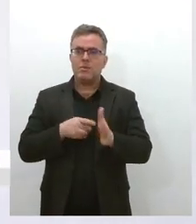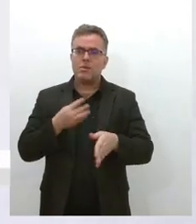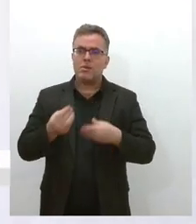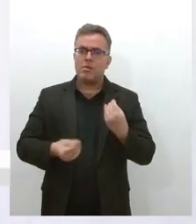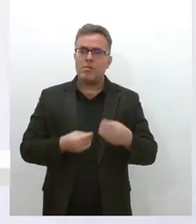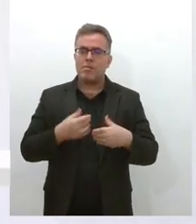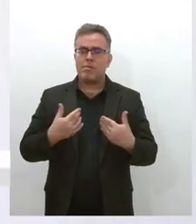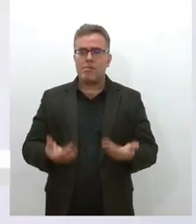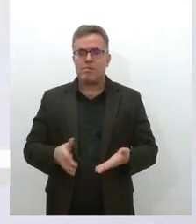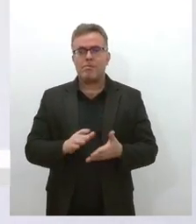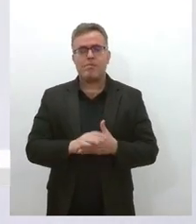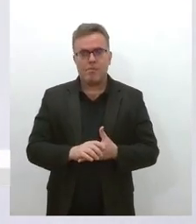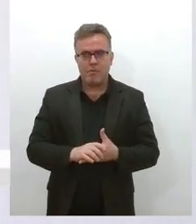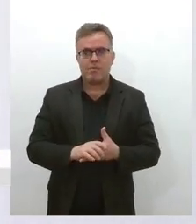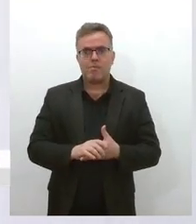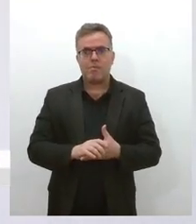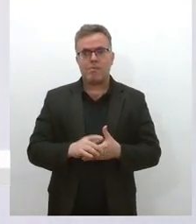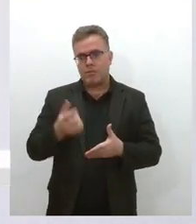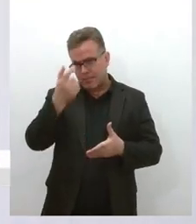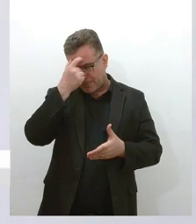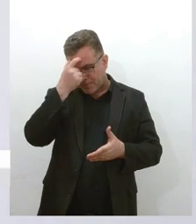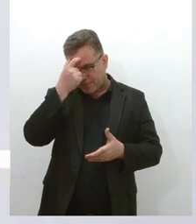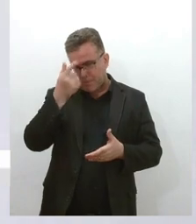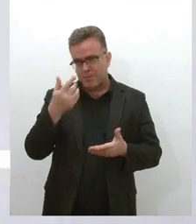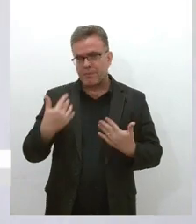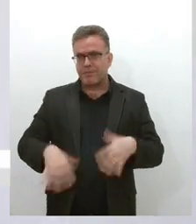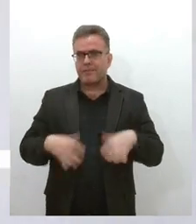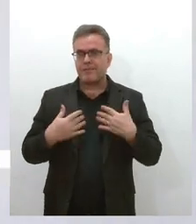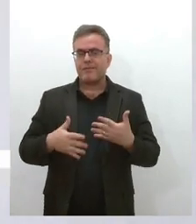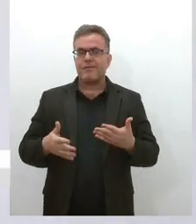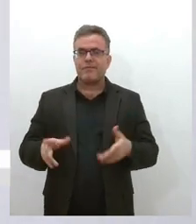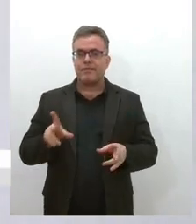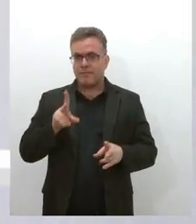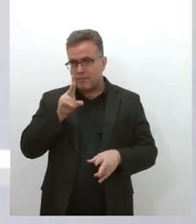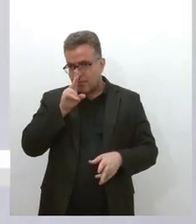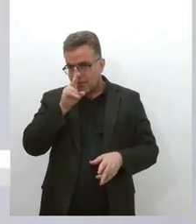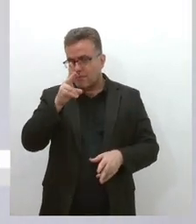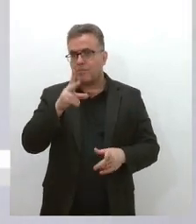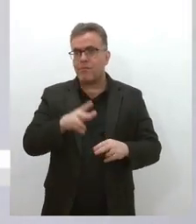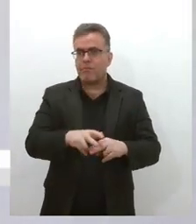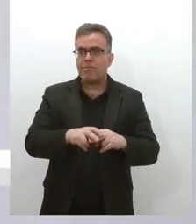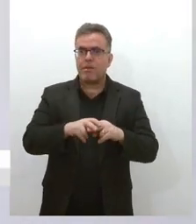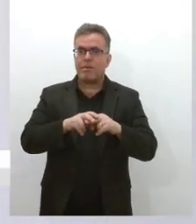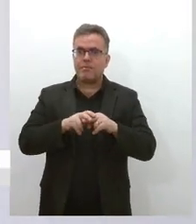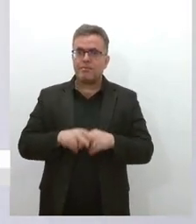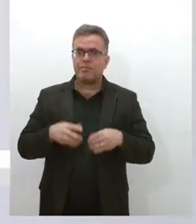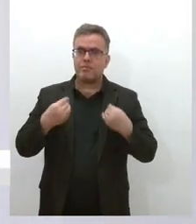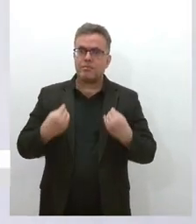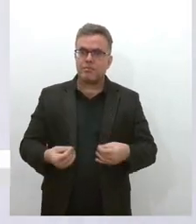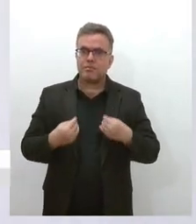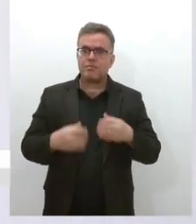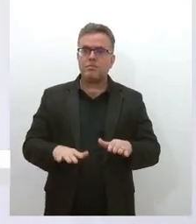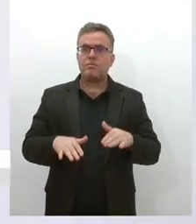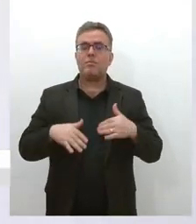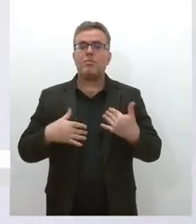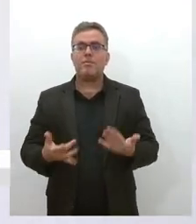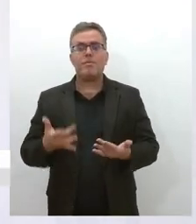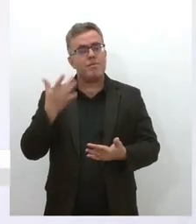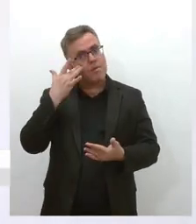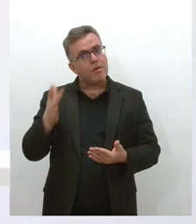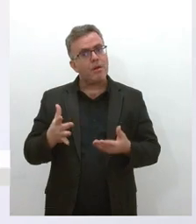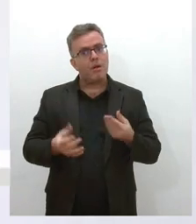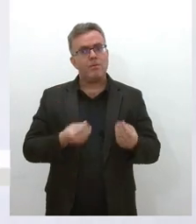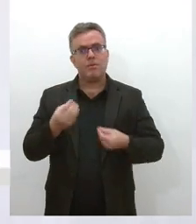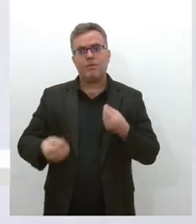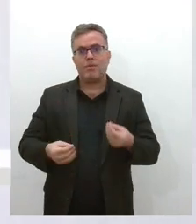um adoecimento psíquico muito grande, e aí eu me valho de uma música do Djavan, quando ele diz sabe lá o que é não ter e ter que